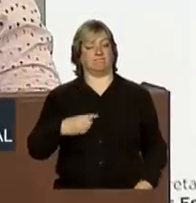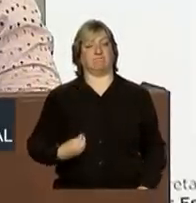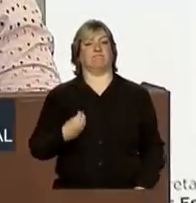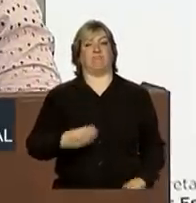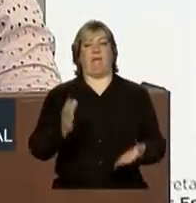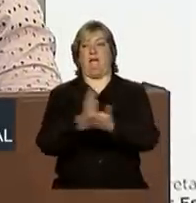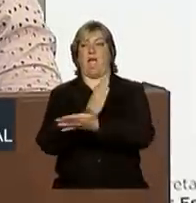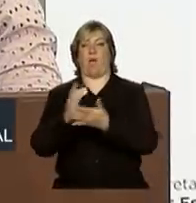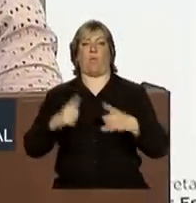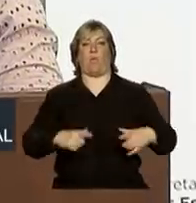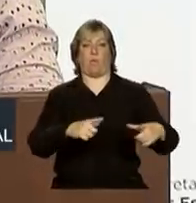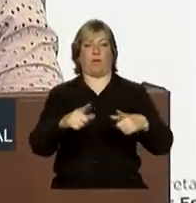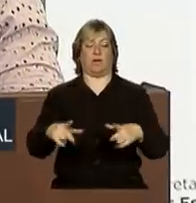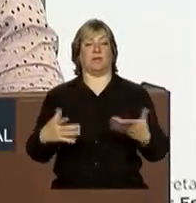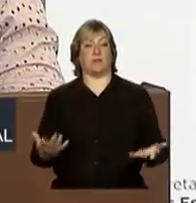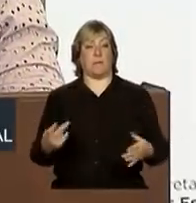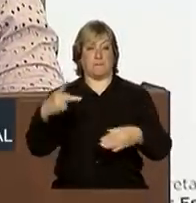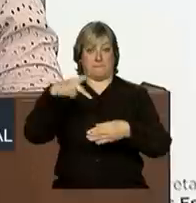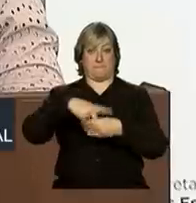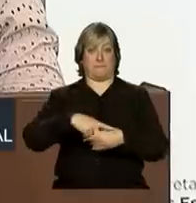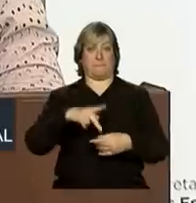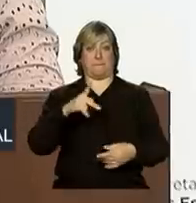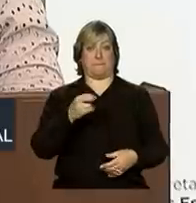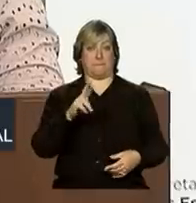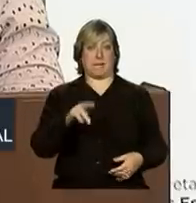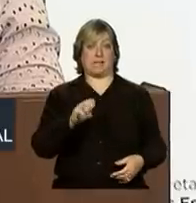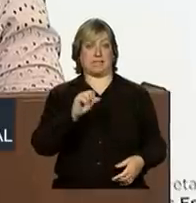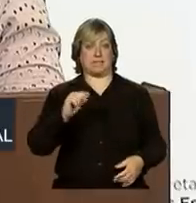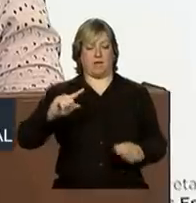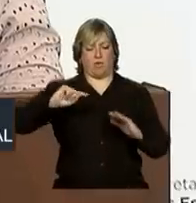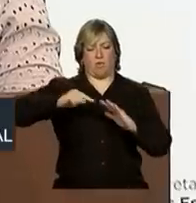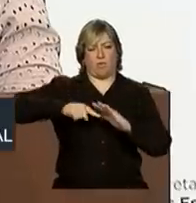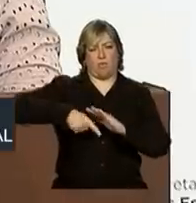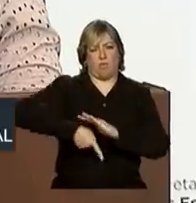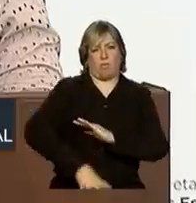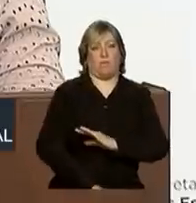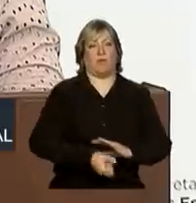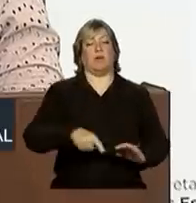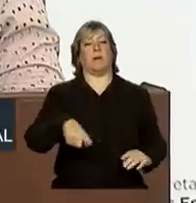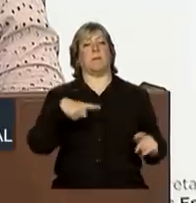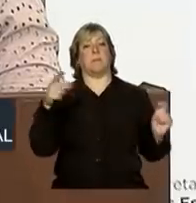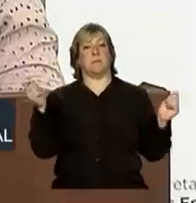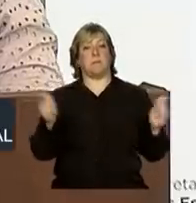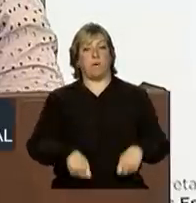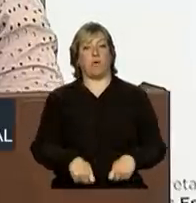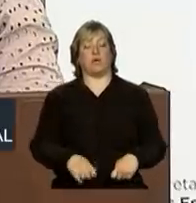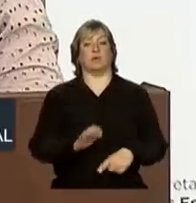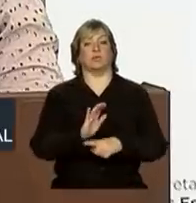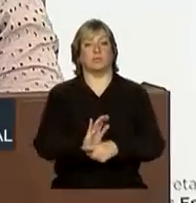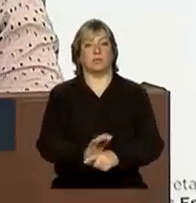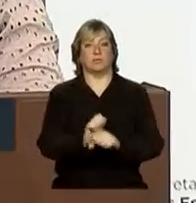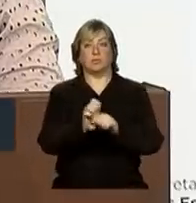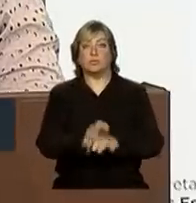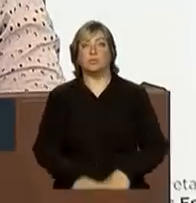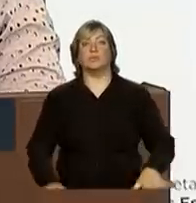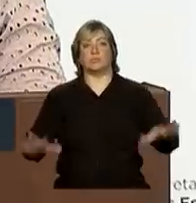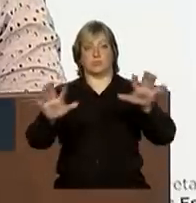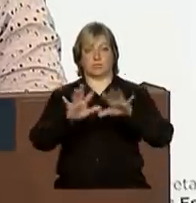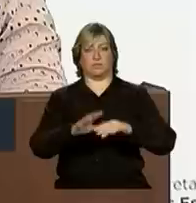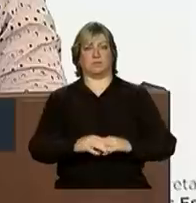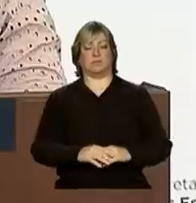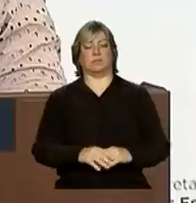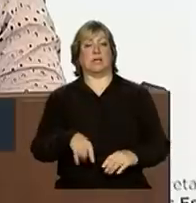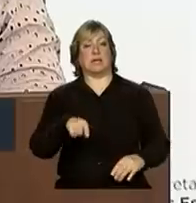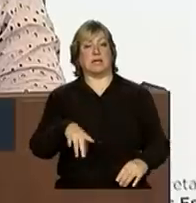A exploração do pré-sal, por exemplo, pode ser uma cunha na direção da reconcentração. Tais